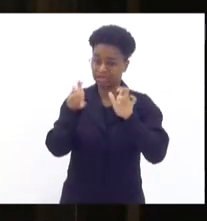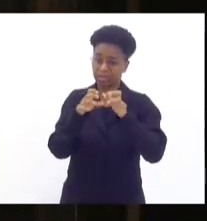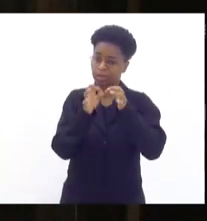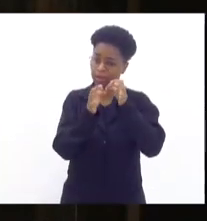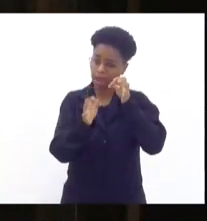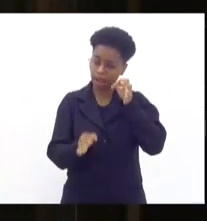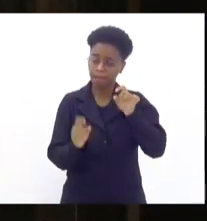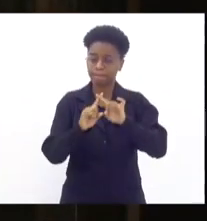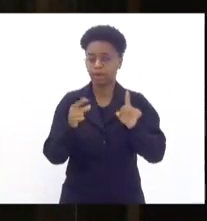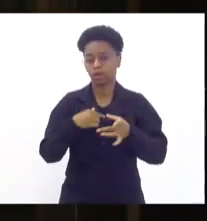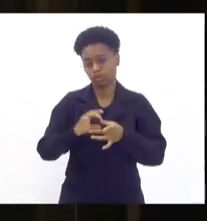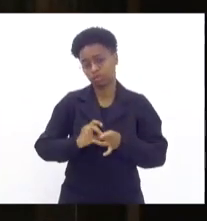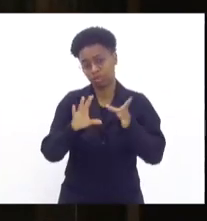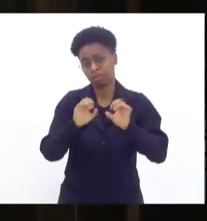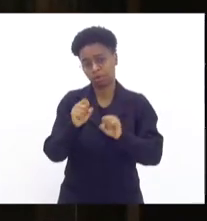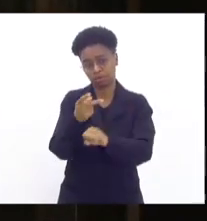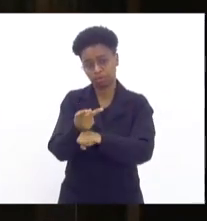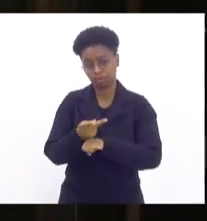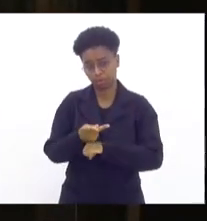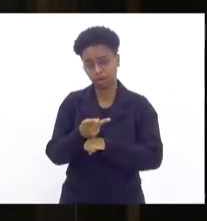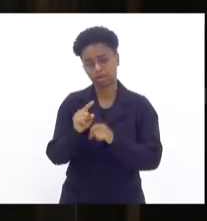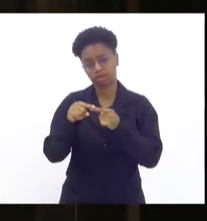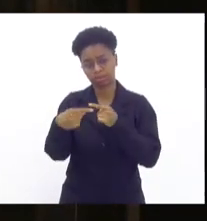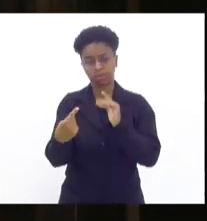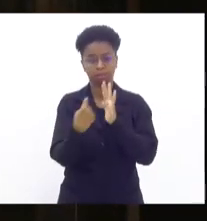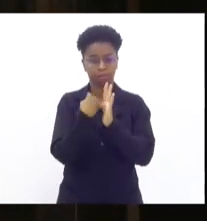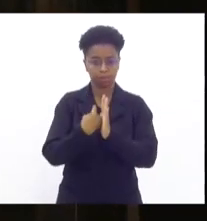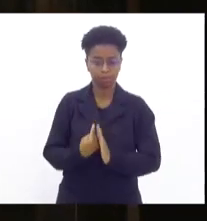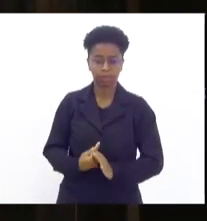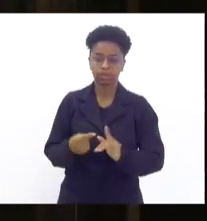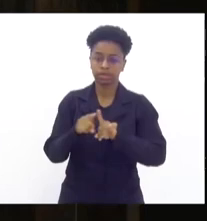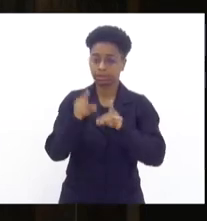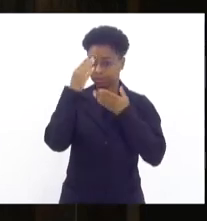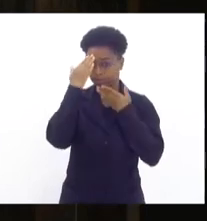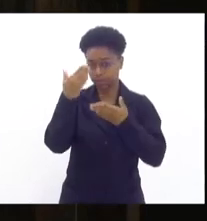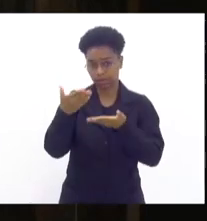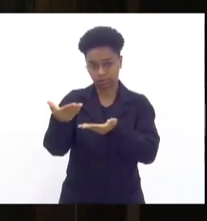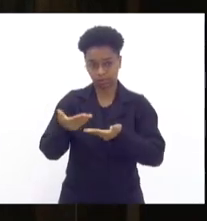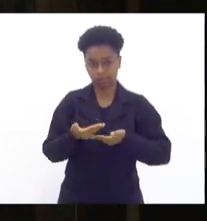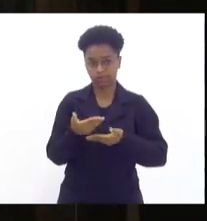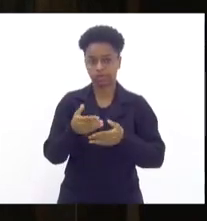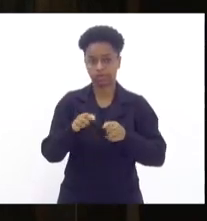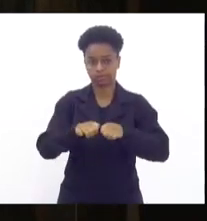disposição para futuros questionamentos e agradeço mais uma vez a convocação para essa audiência.